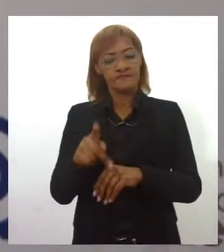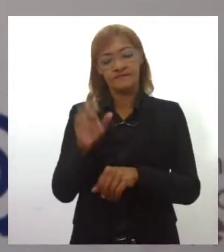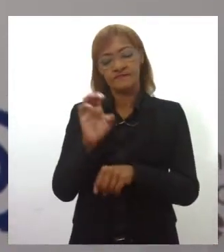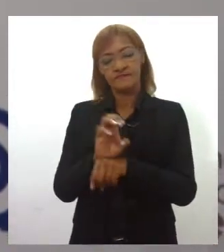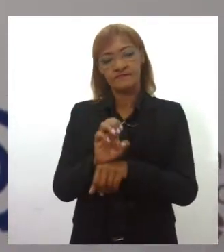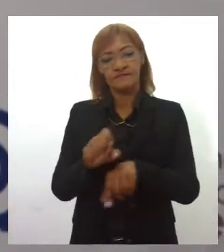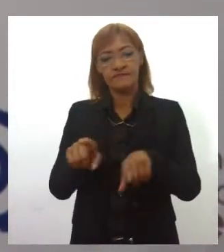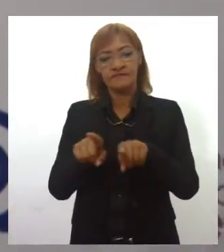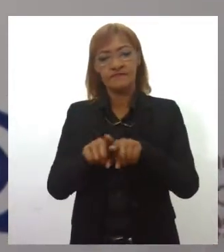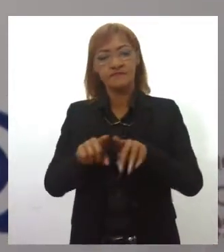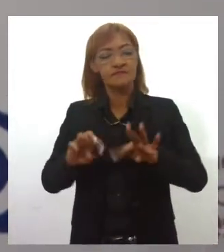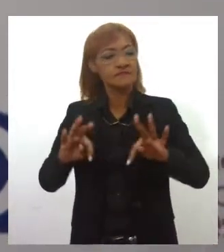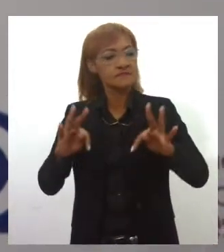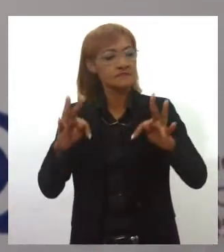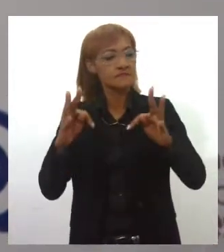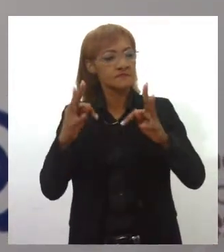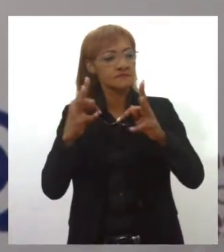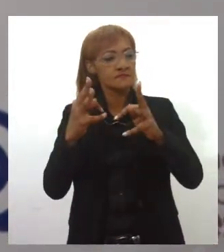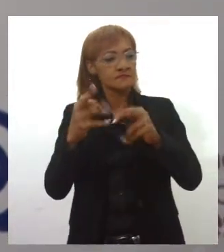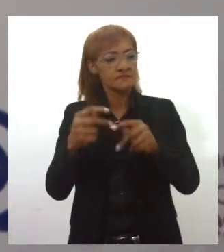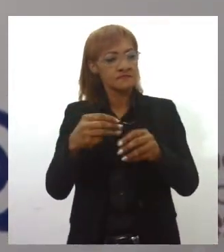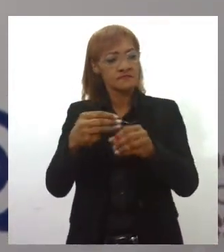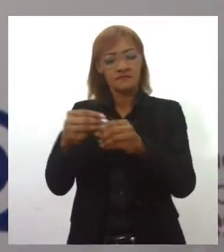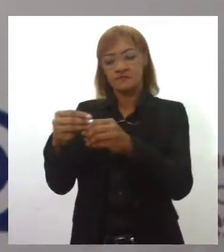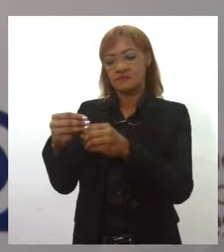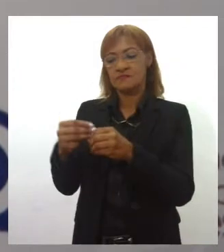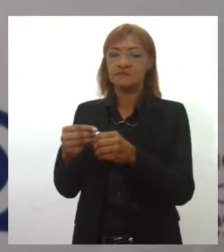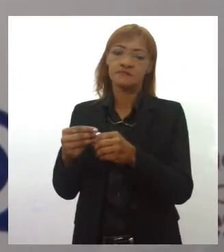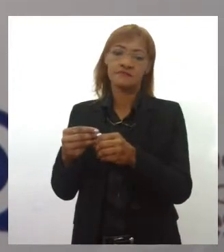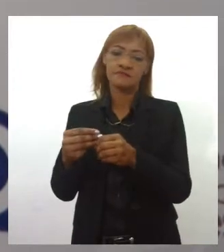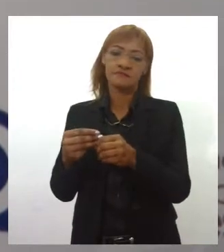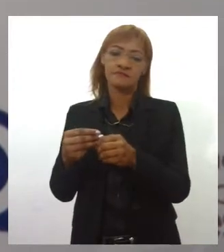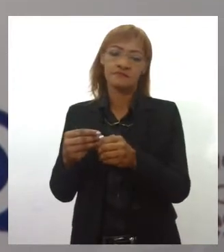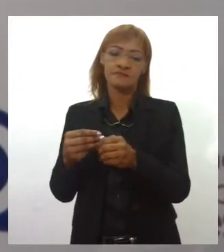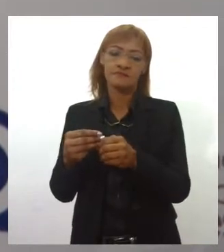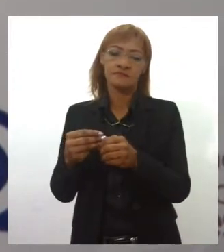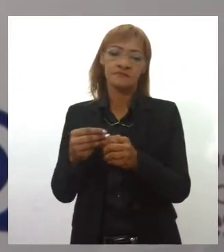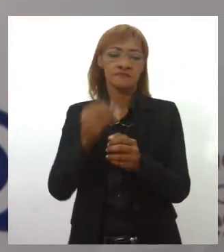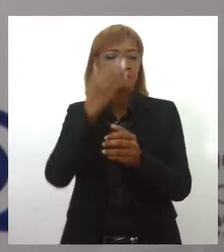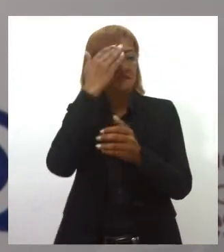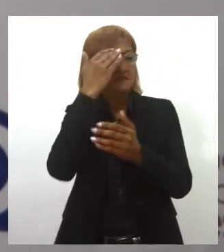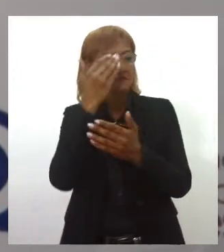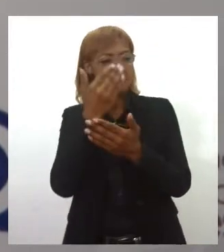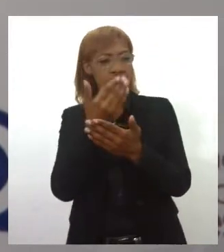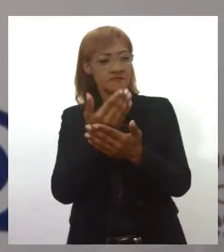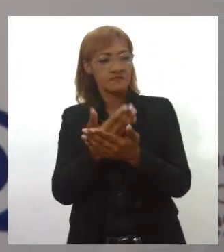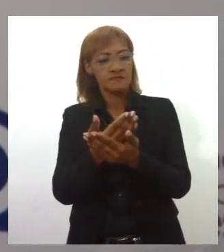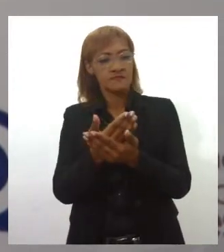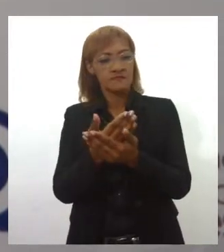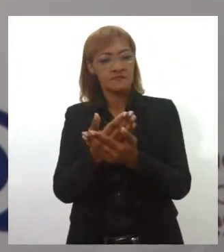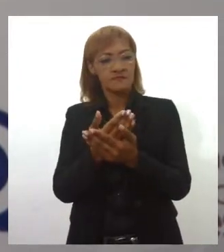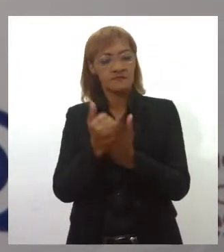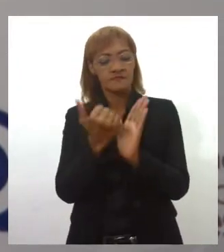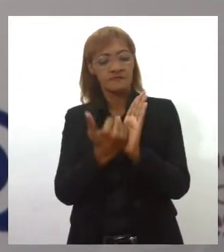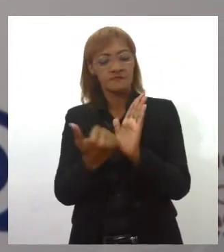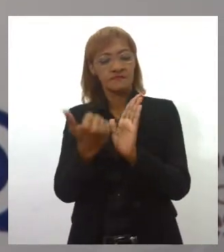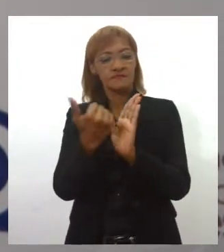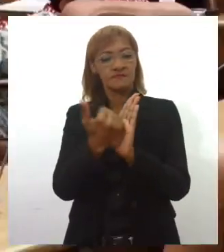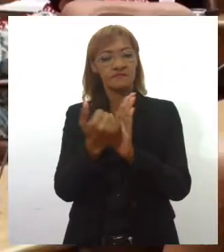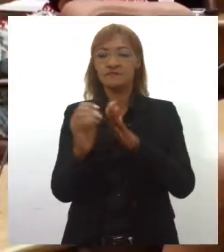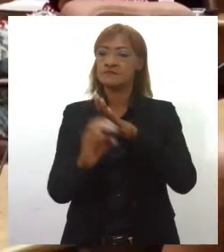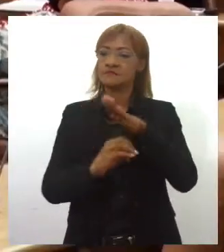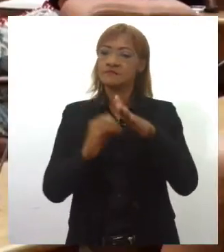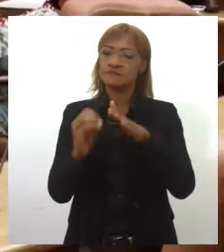para todos os municípios. E, sem dúvida, multiplicando também o faturamento das empresas sergipanas.